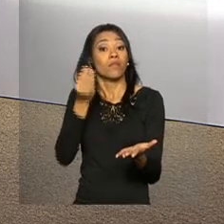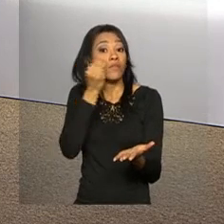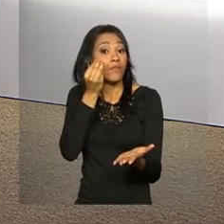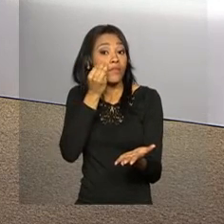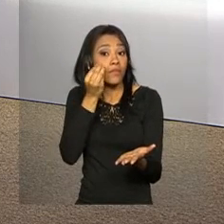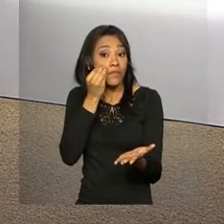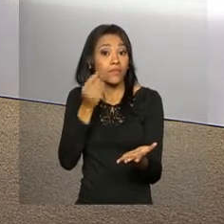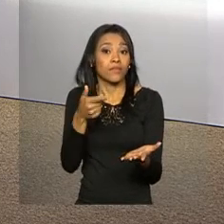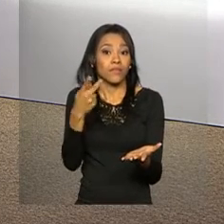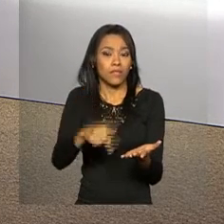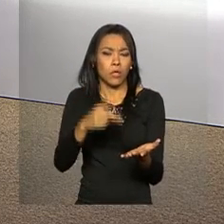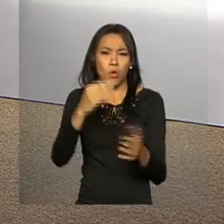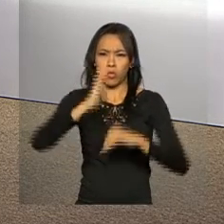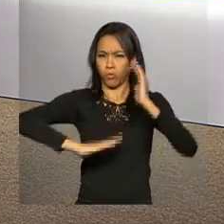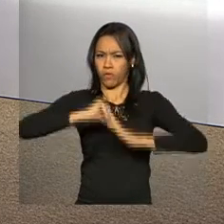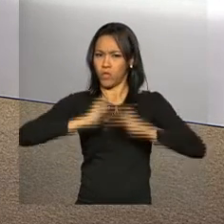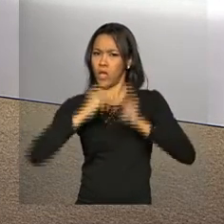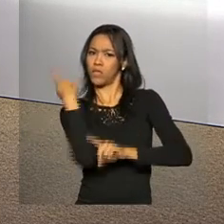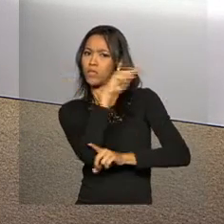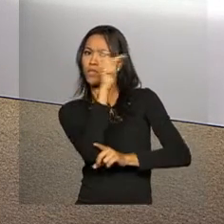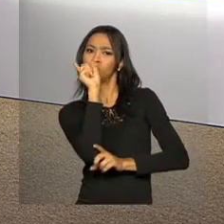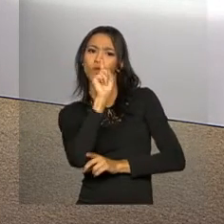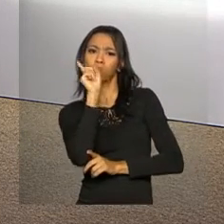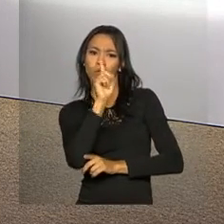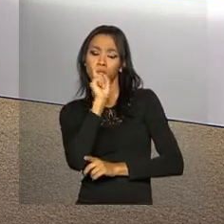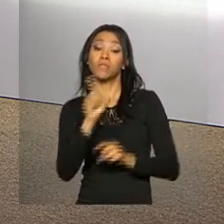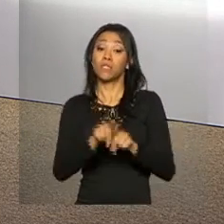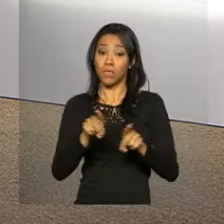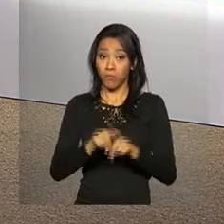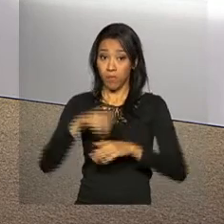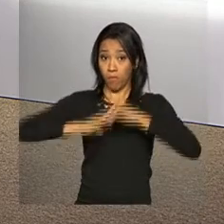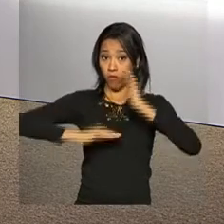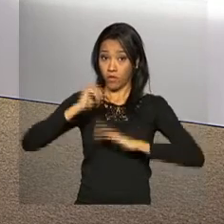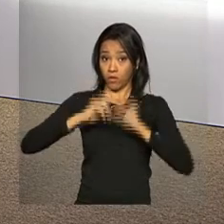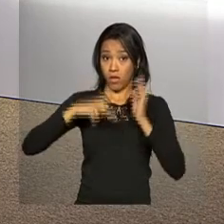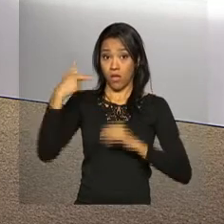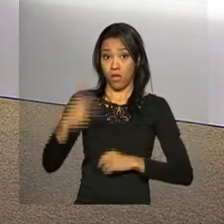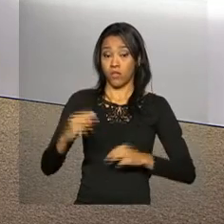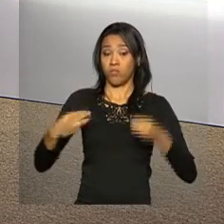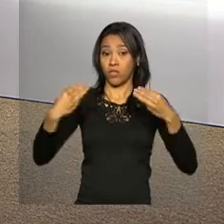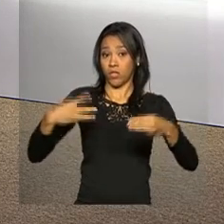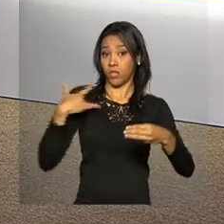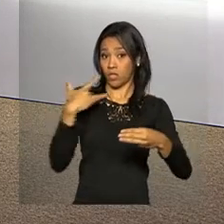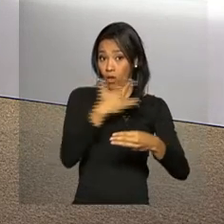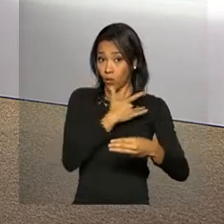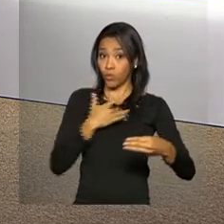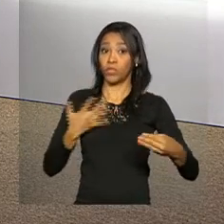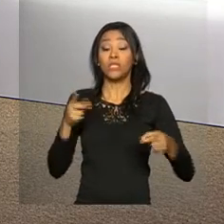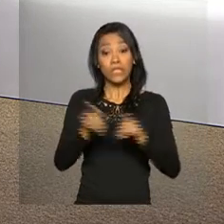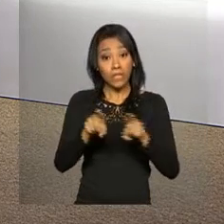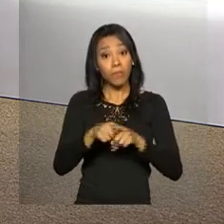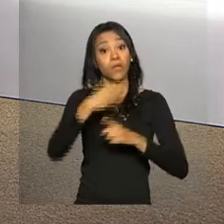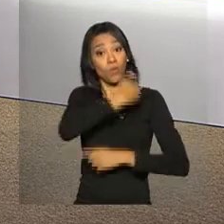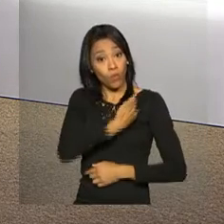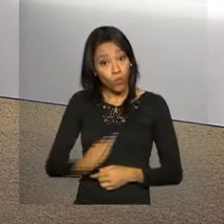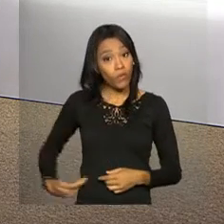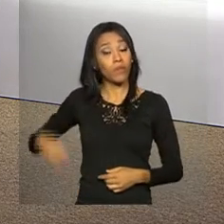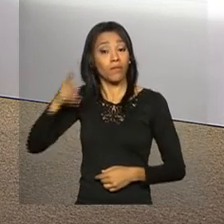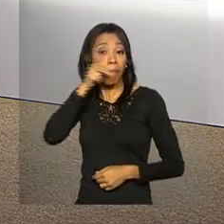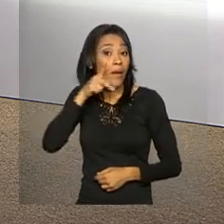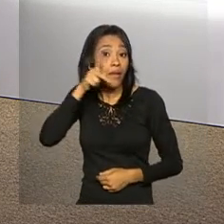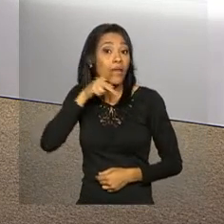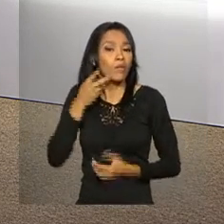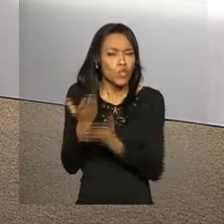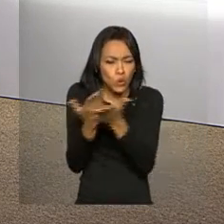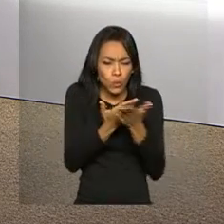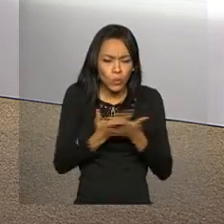Doenças Transmissíveis dos Estados Unidos, além de técnicos do Ministério da Saúde brasileiro e do governo da Paraíba, estudam o risco de